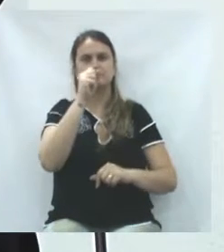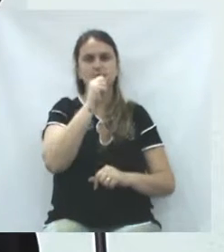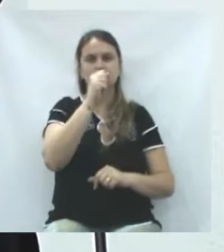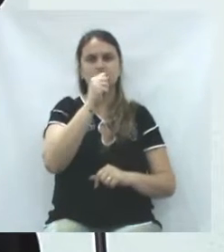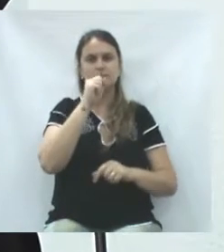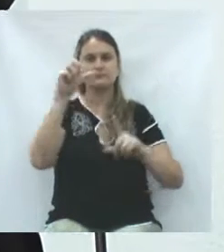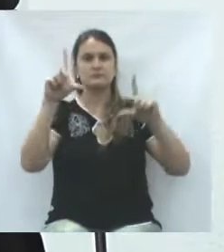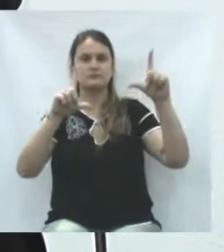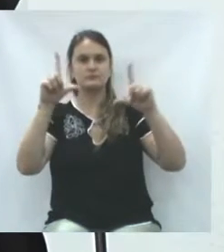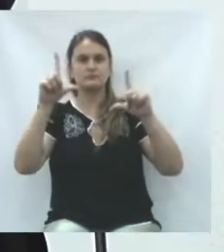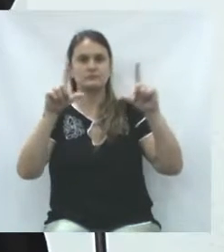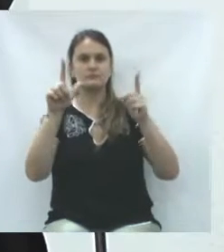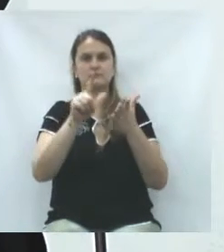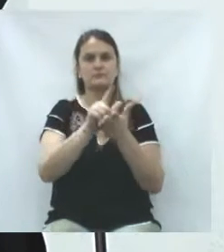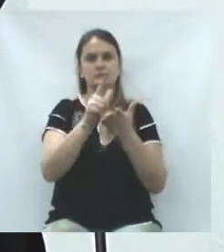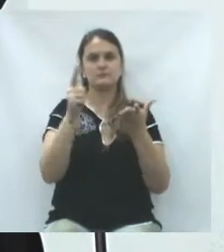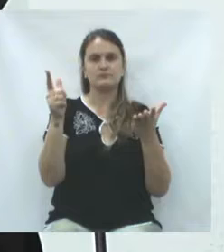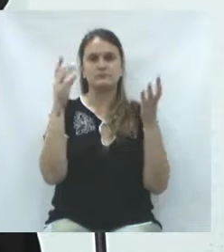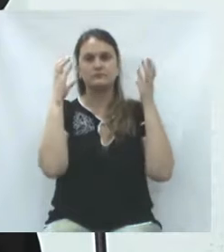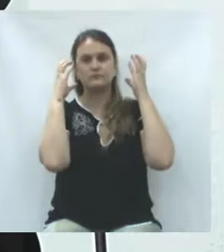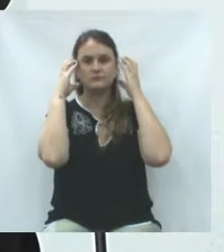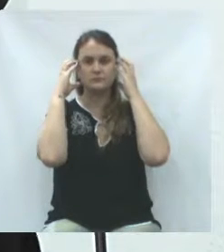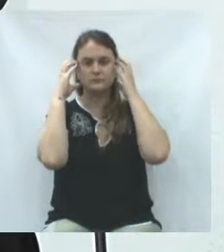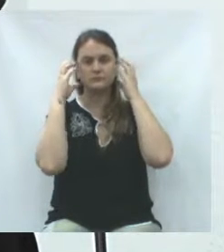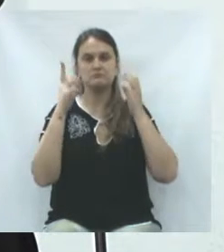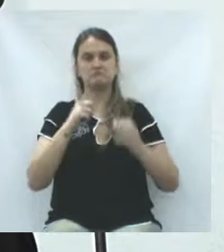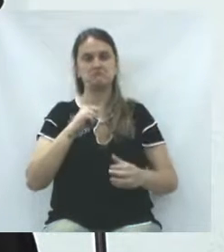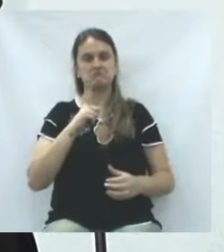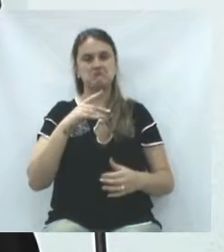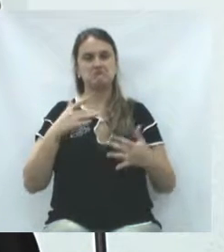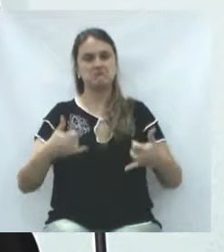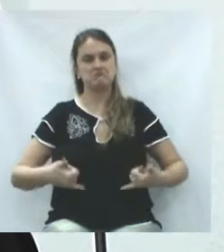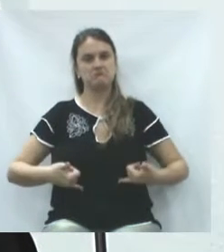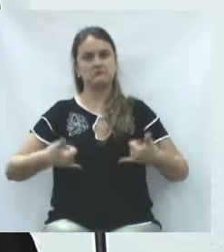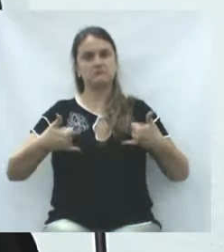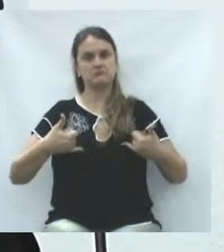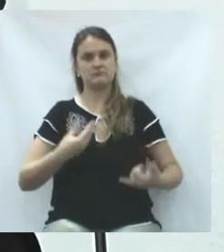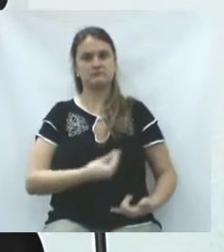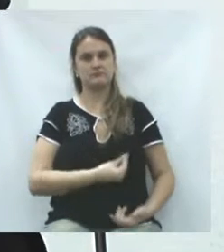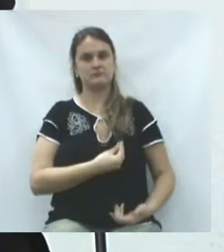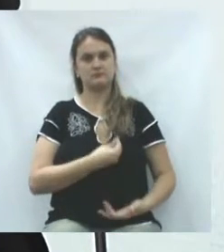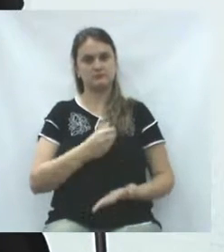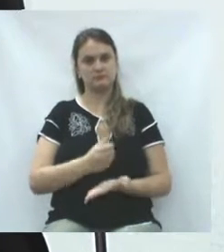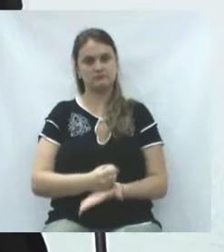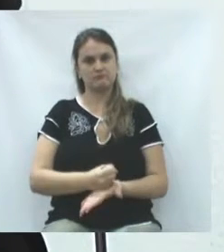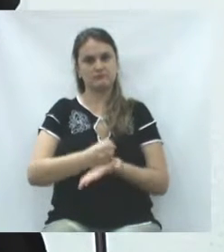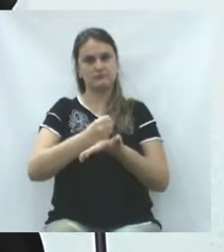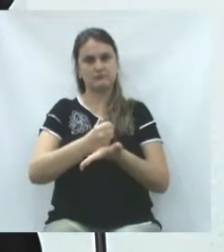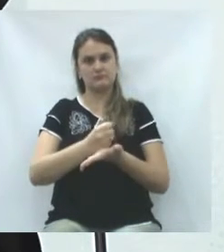que nos acompanha, nos prestigia e nos honra com a sua presença e seu apoio.